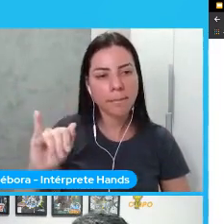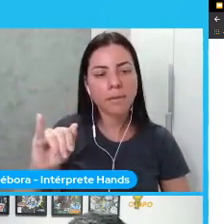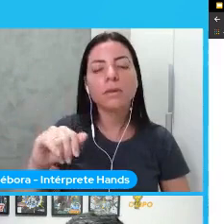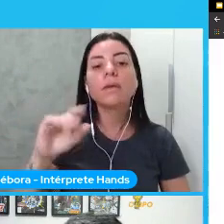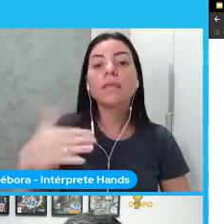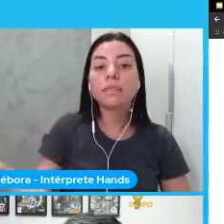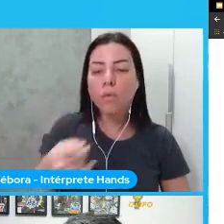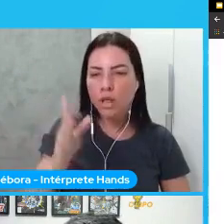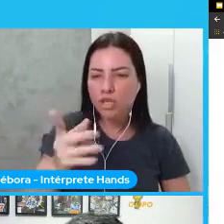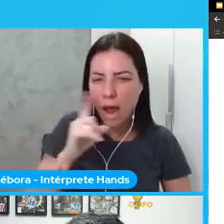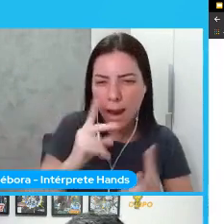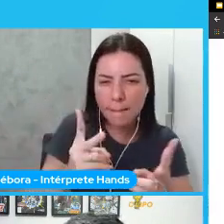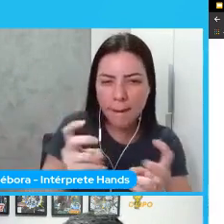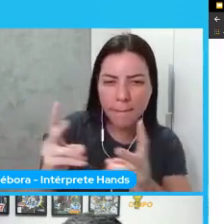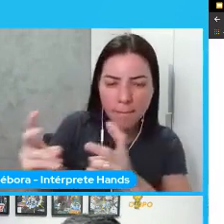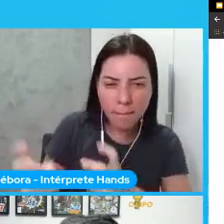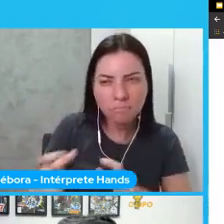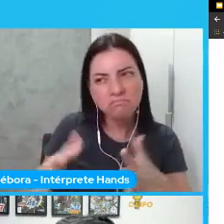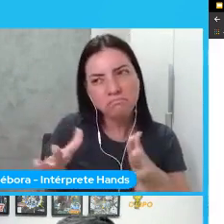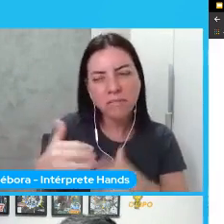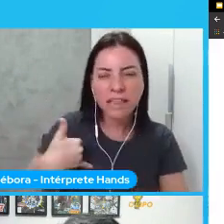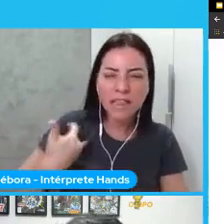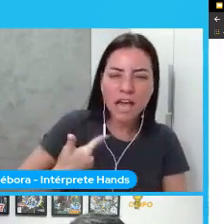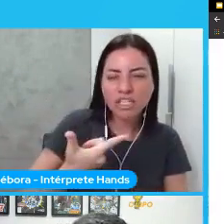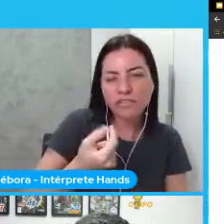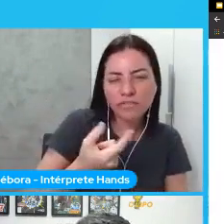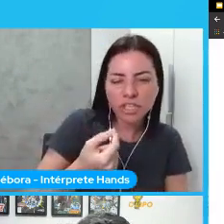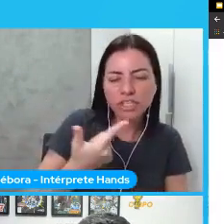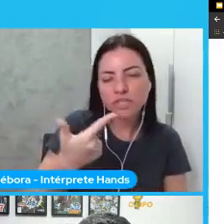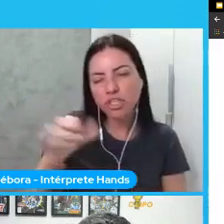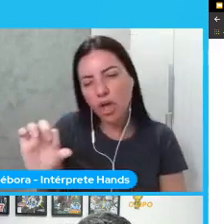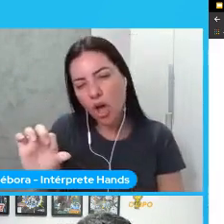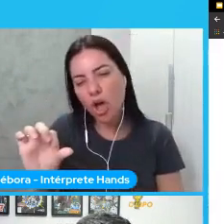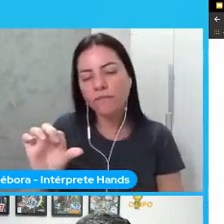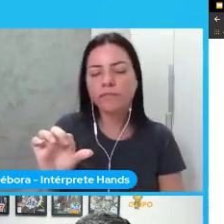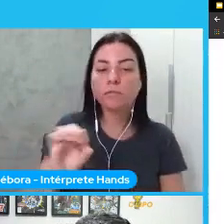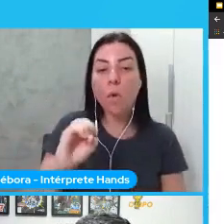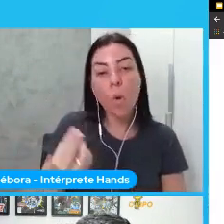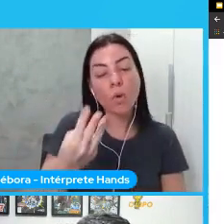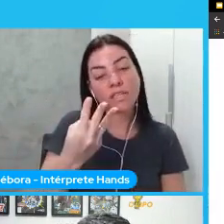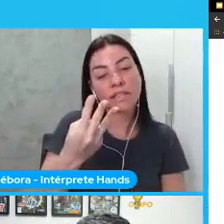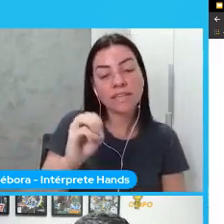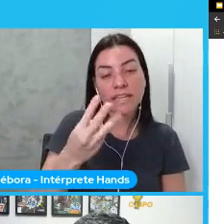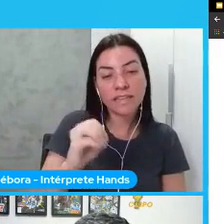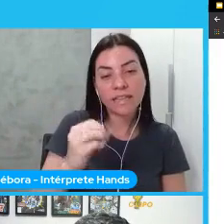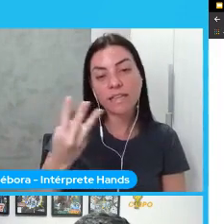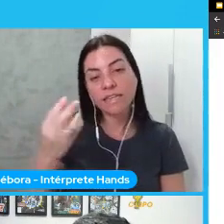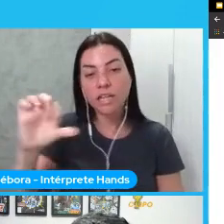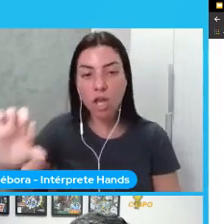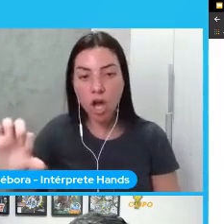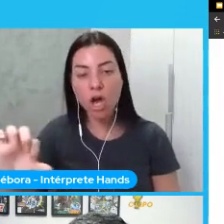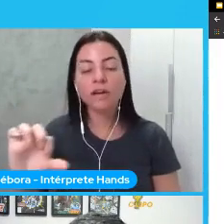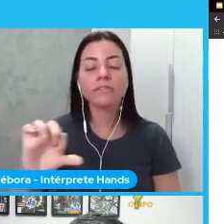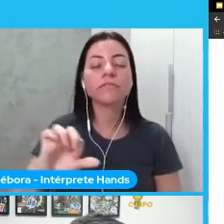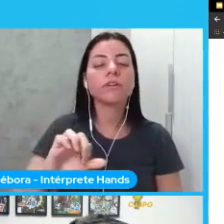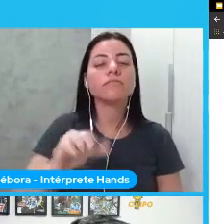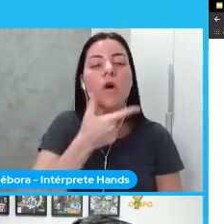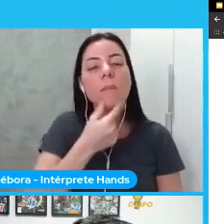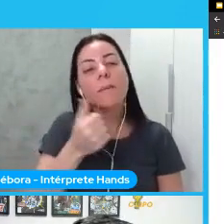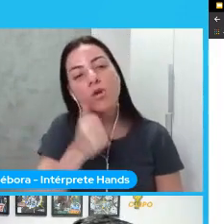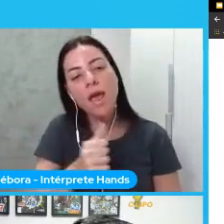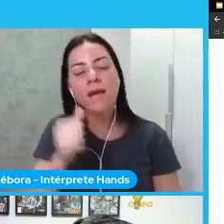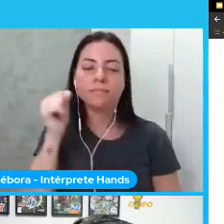a idade tá entre 20 e 29 ou 30 e 39 sexo feminino e a raça é uma pessoa branca né